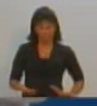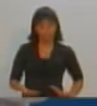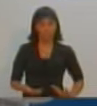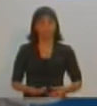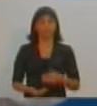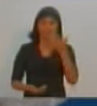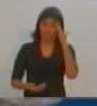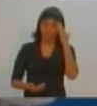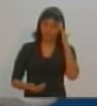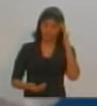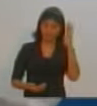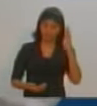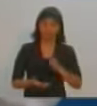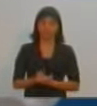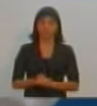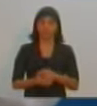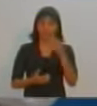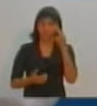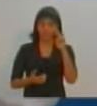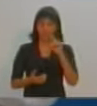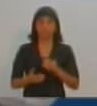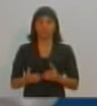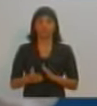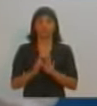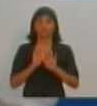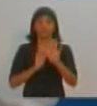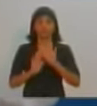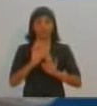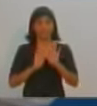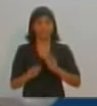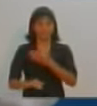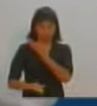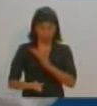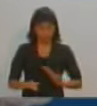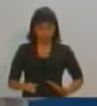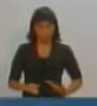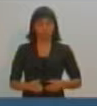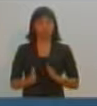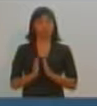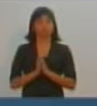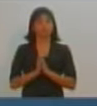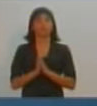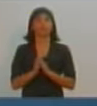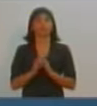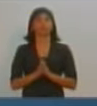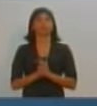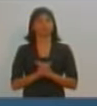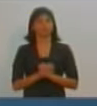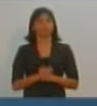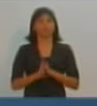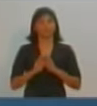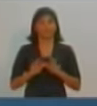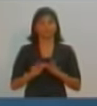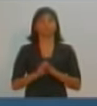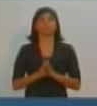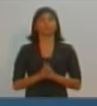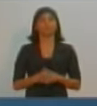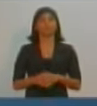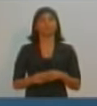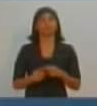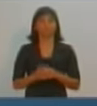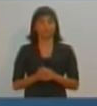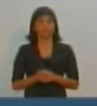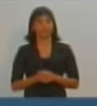de maior relevância. Vamos cuidar do funcionalismo como se cuida de uma planta... Ok, candidata. Um minuto.